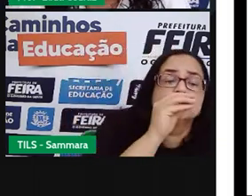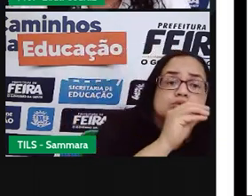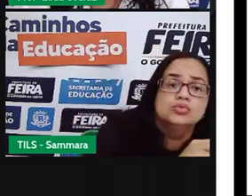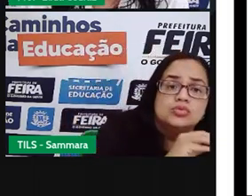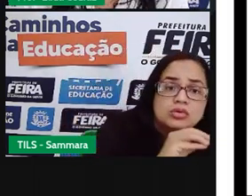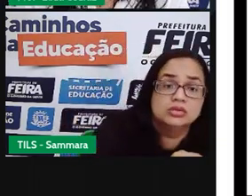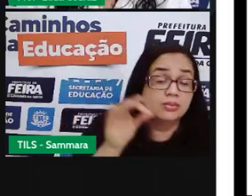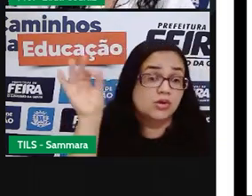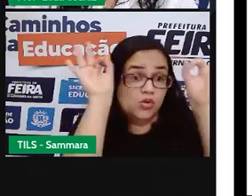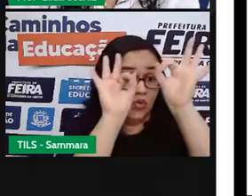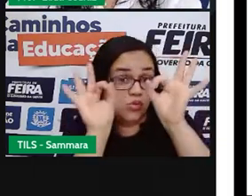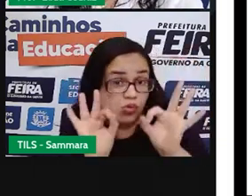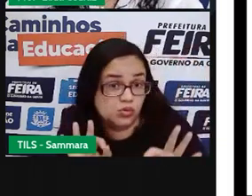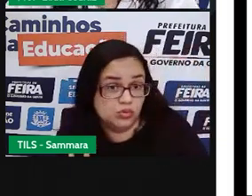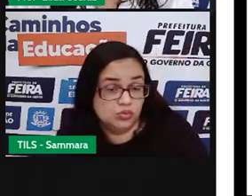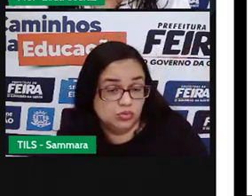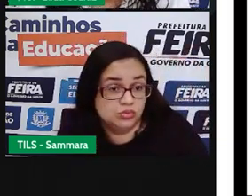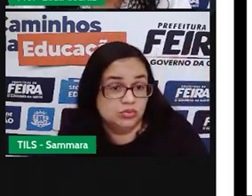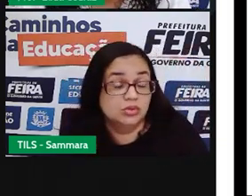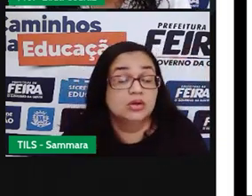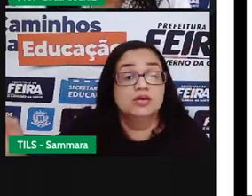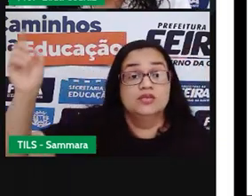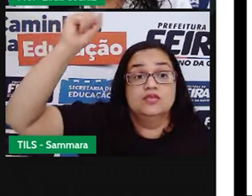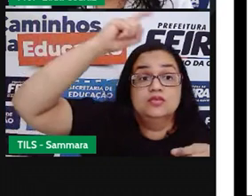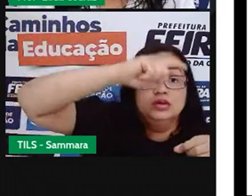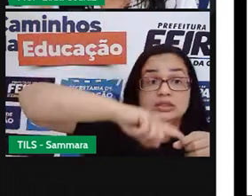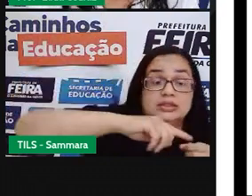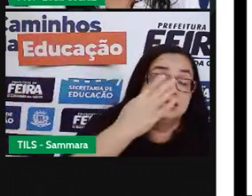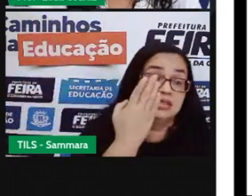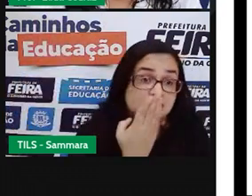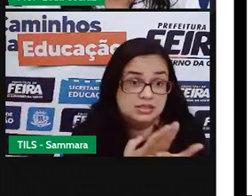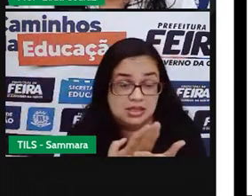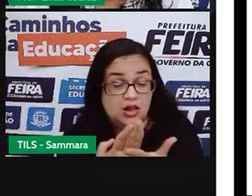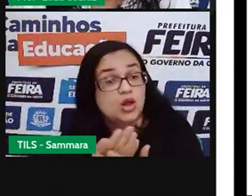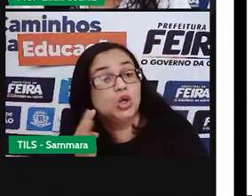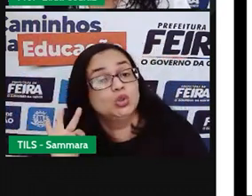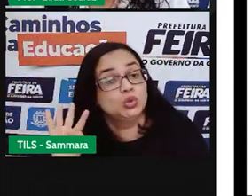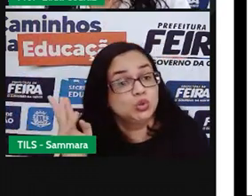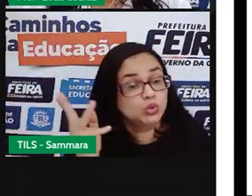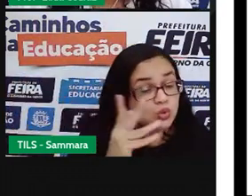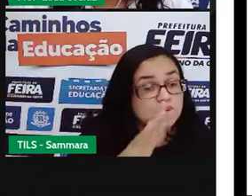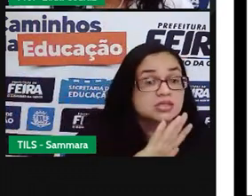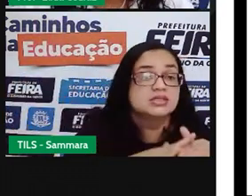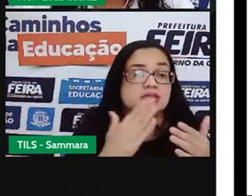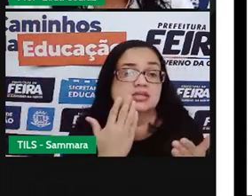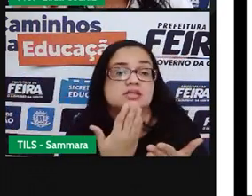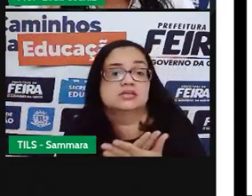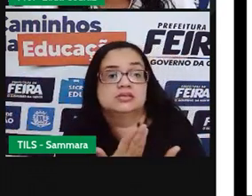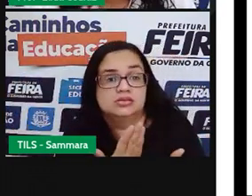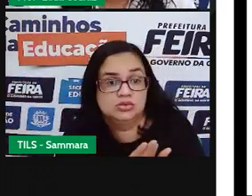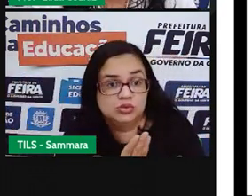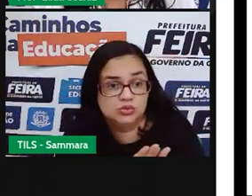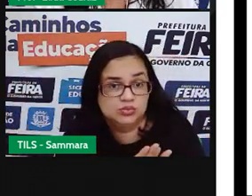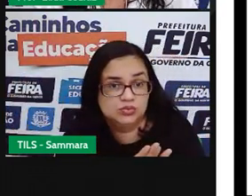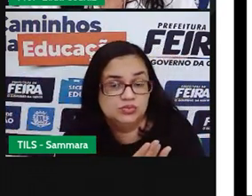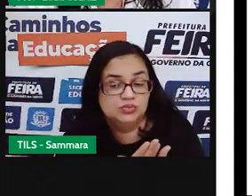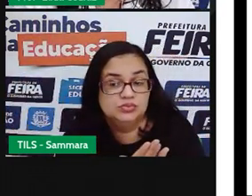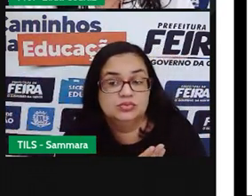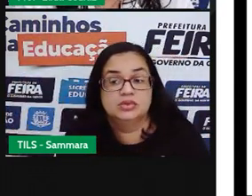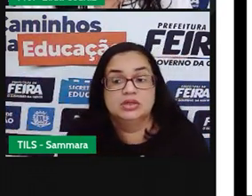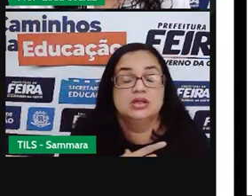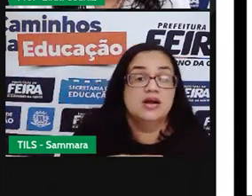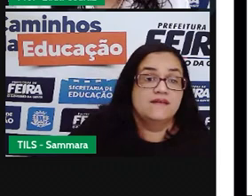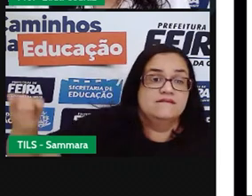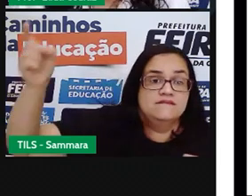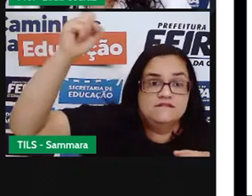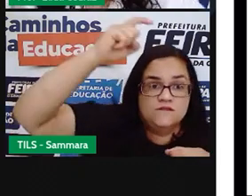adequadas para que, quando tiver o retorno às aulas, todas as escolas estejam adequadas ao